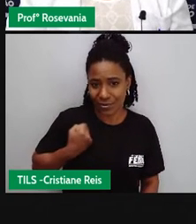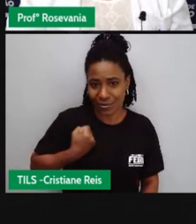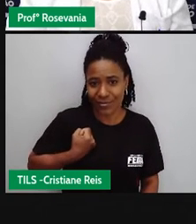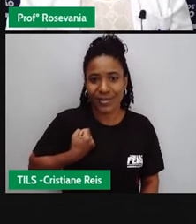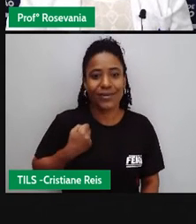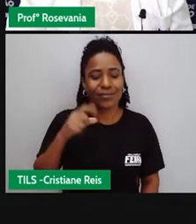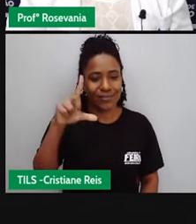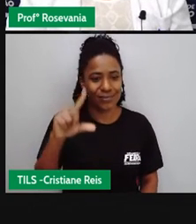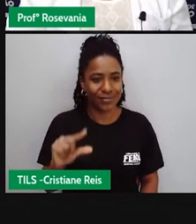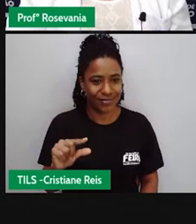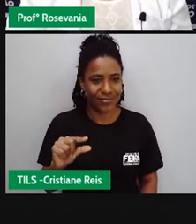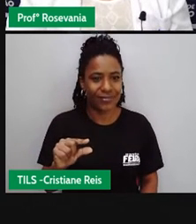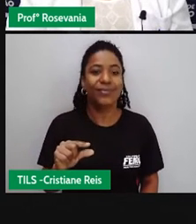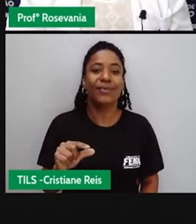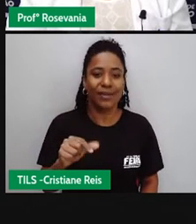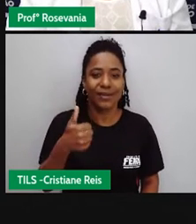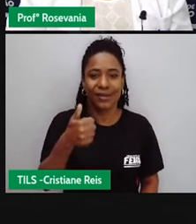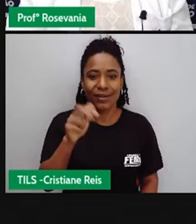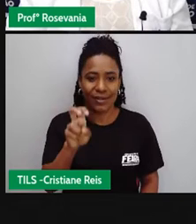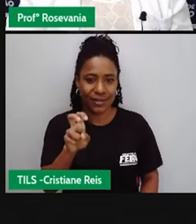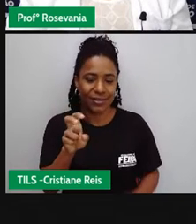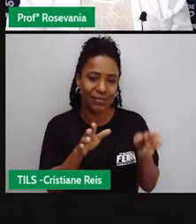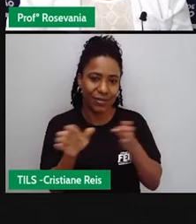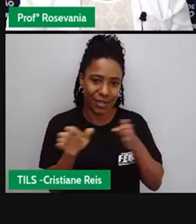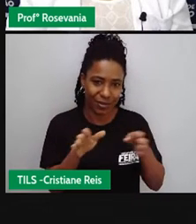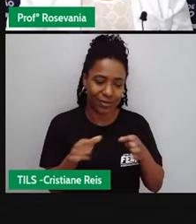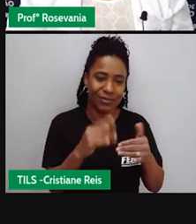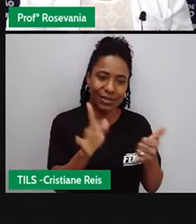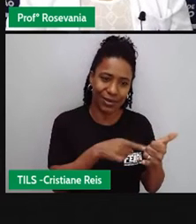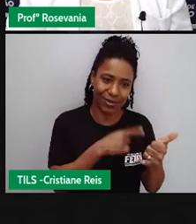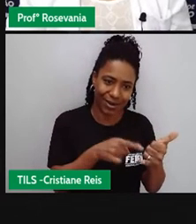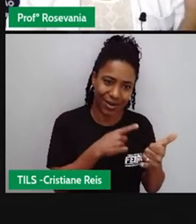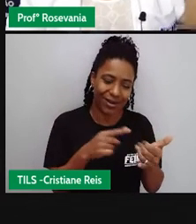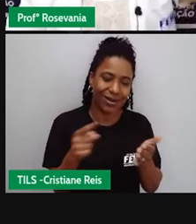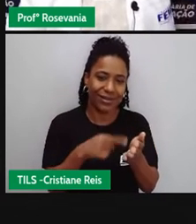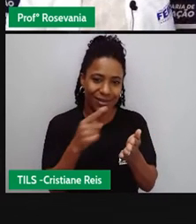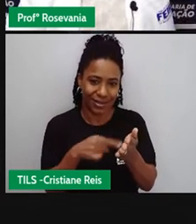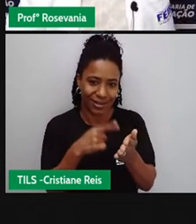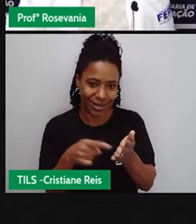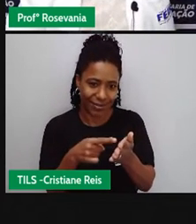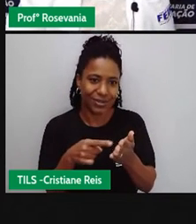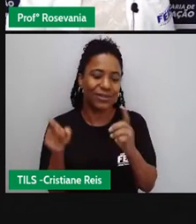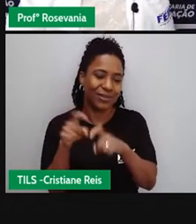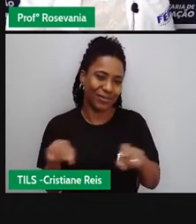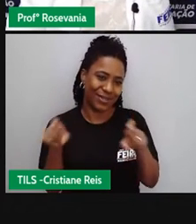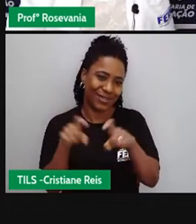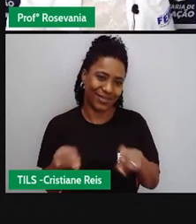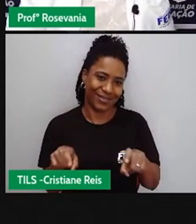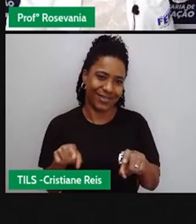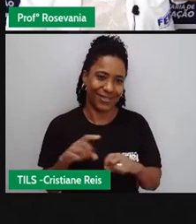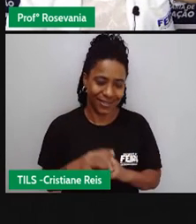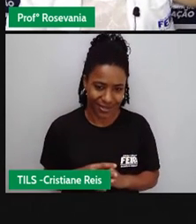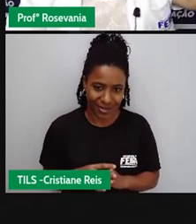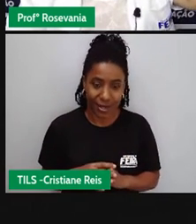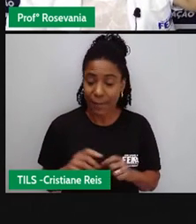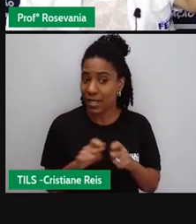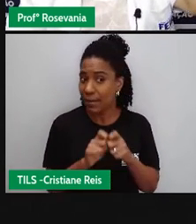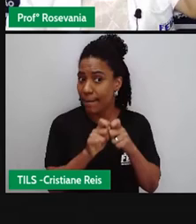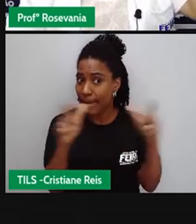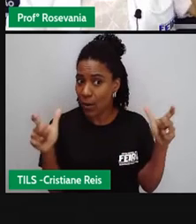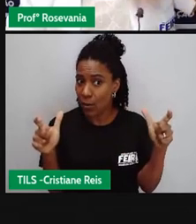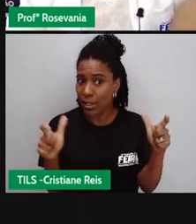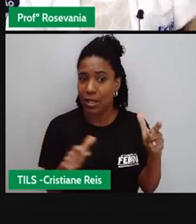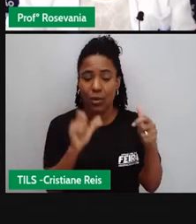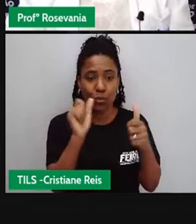acessa tanto pelo tablet, como pelo computador, quanto pelo celular. Mas a maioria mesmo é o celular. Por isso que quando